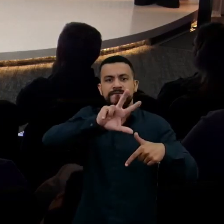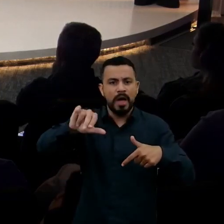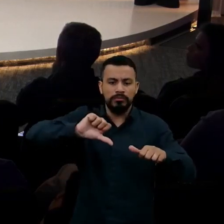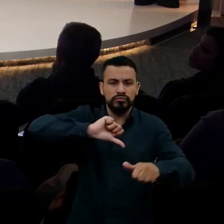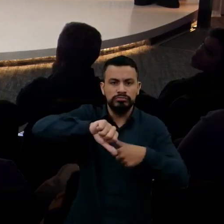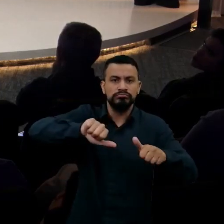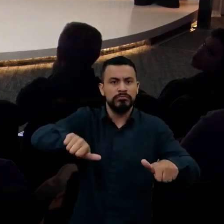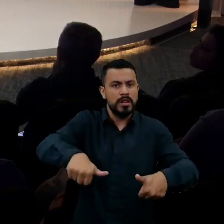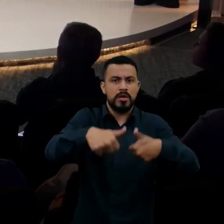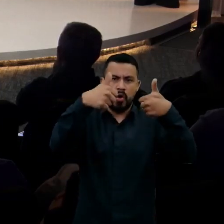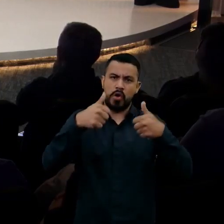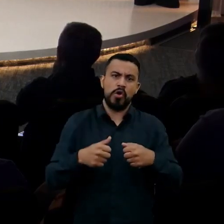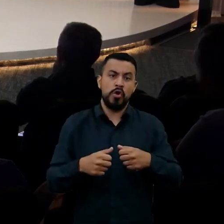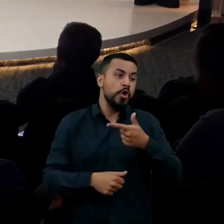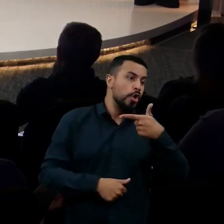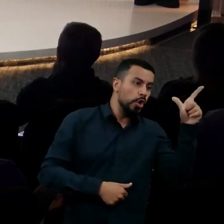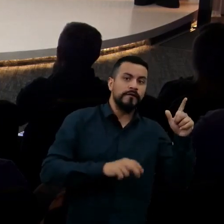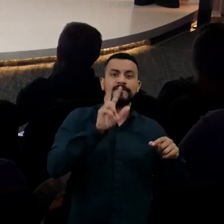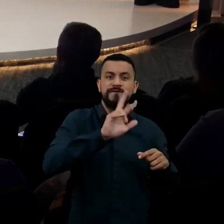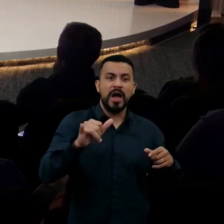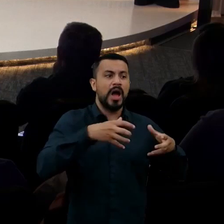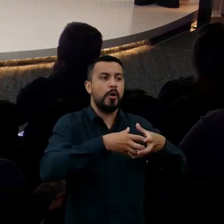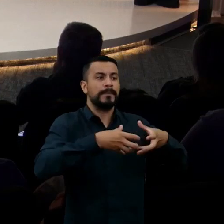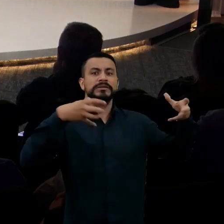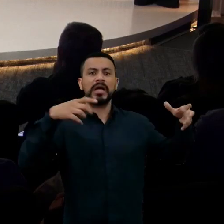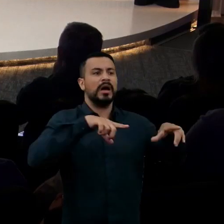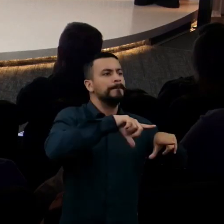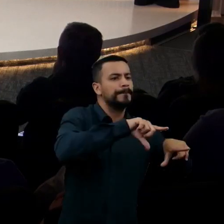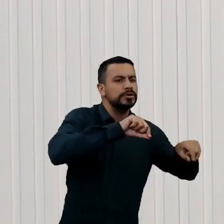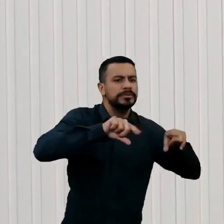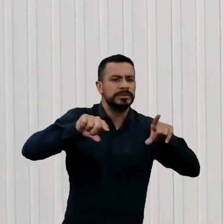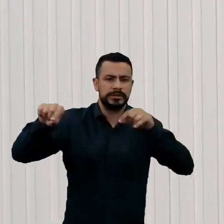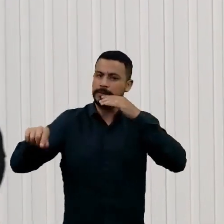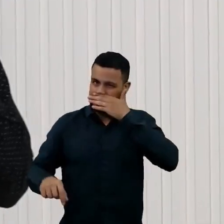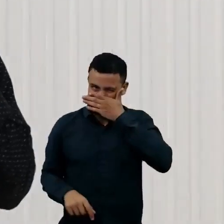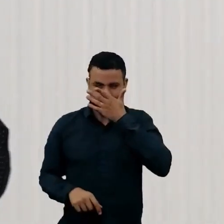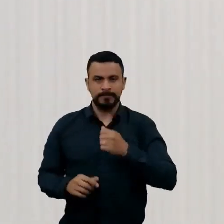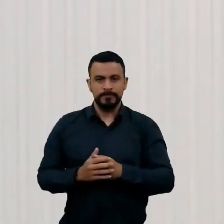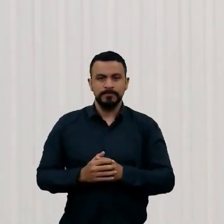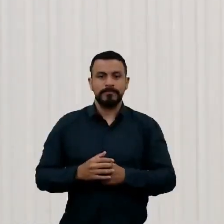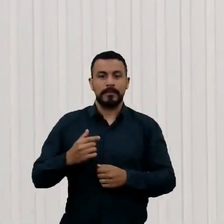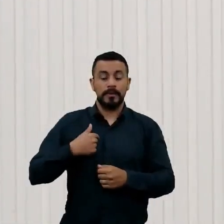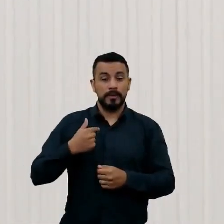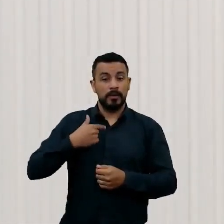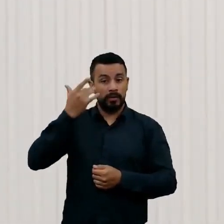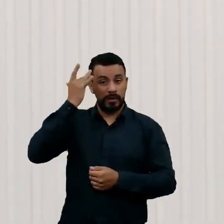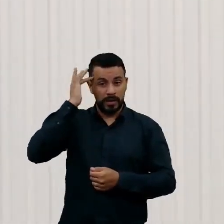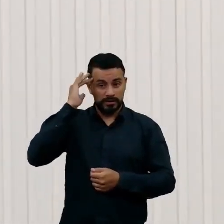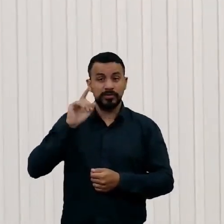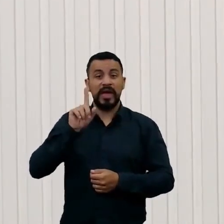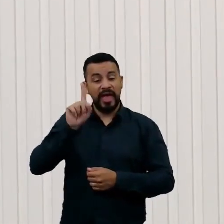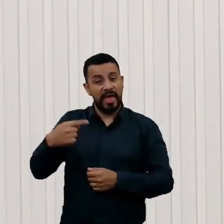possibilidades. é difícil imaginar agora, mas eu acho que isso é ser otimista de uma forma